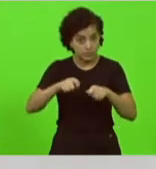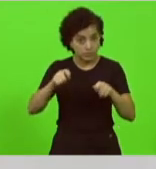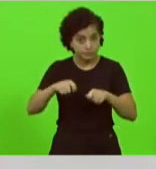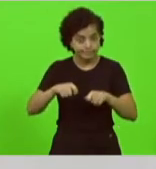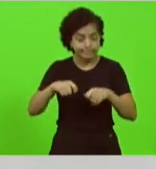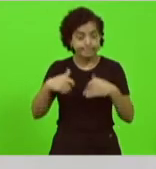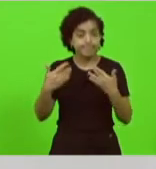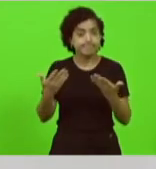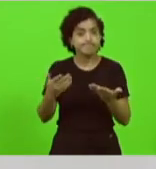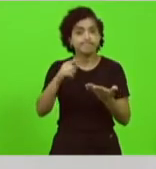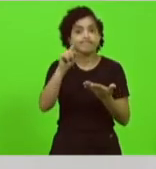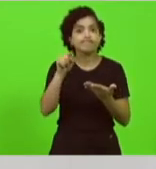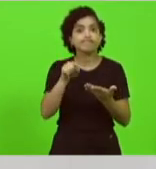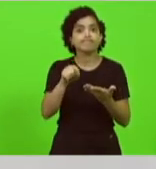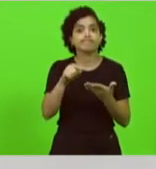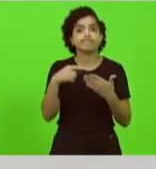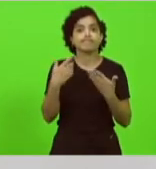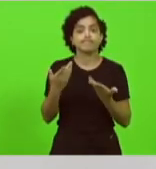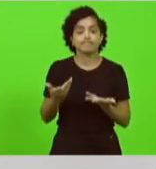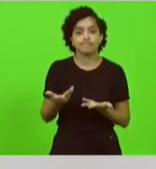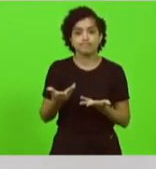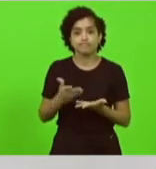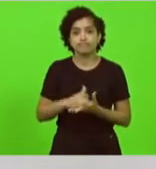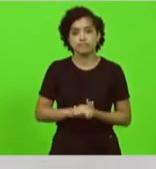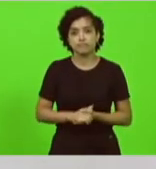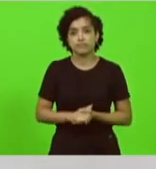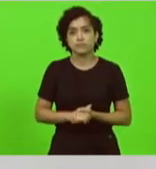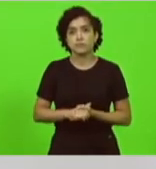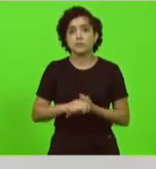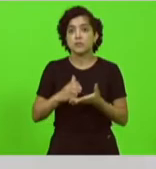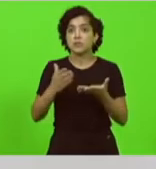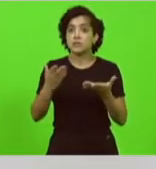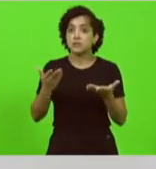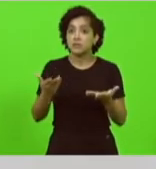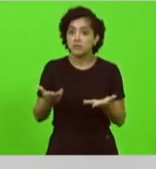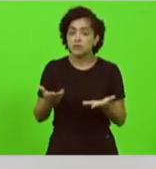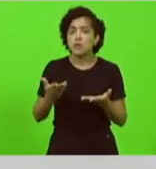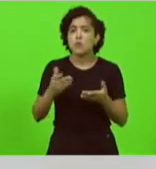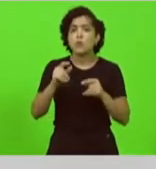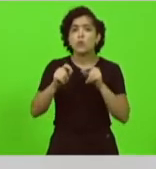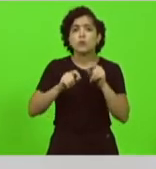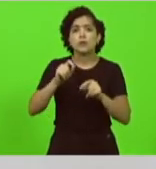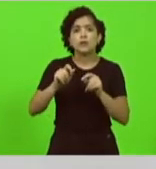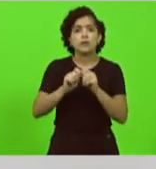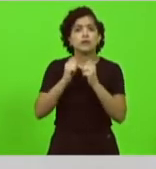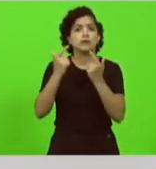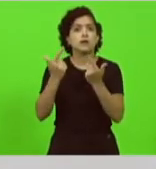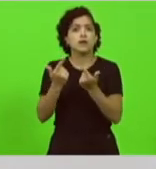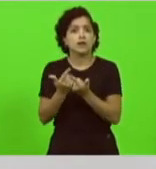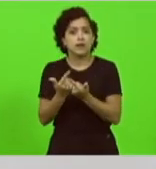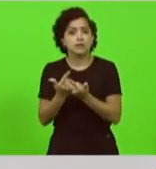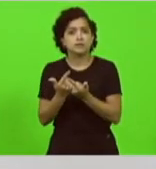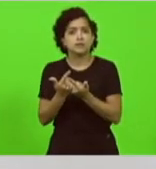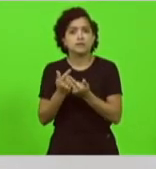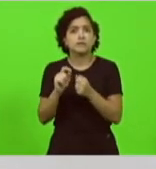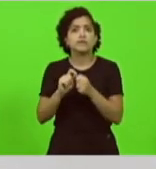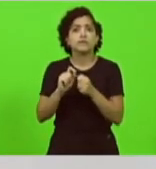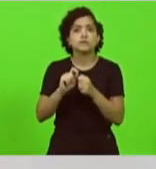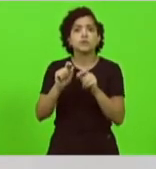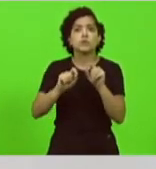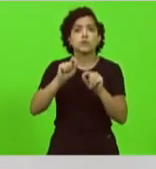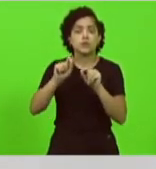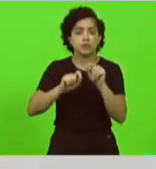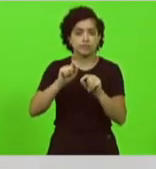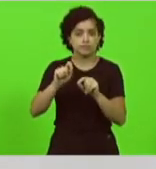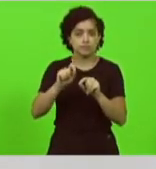ou nós vamos perder essa vida e diante disso o que essa casa vai fazer o que o